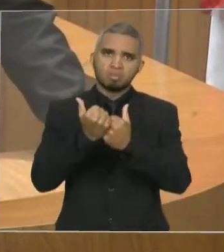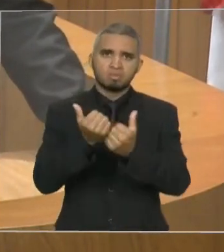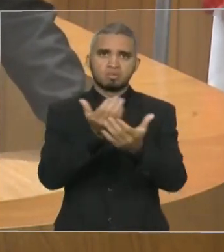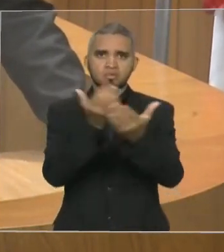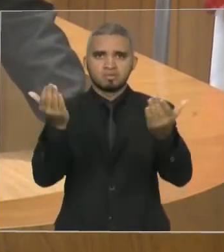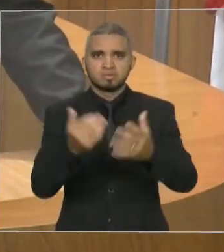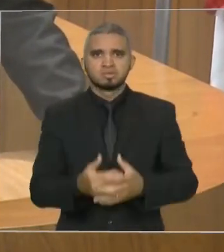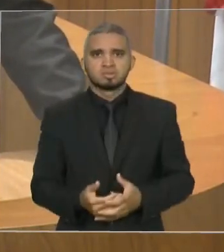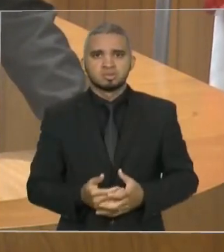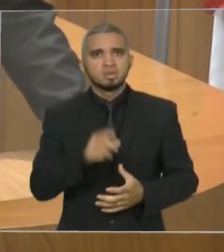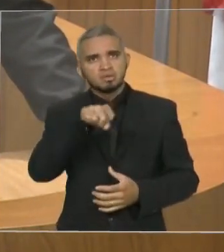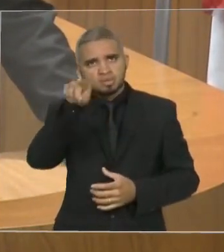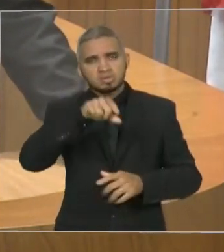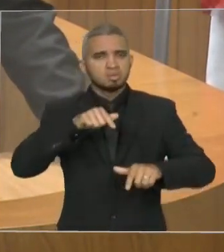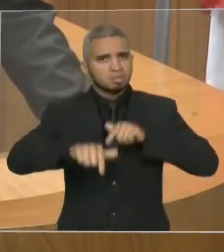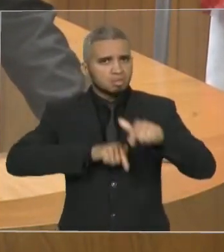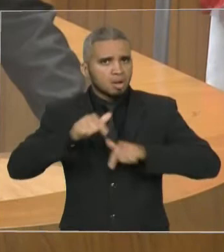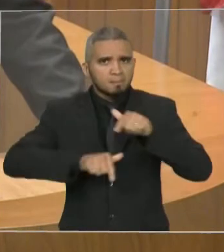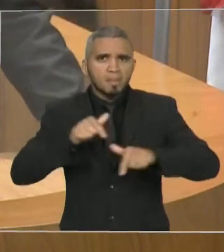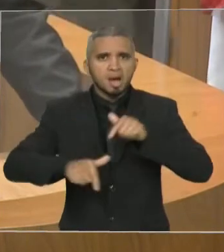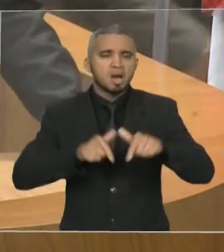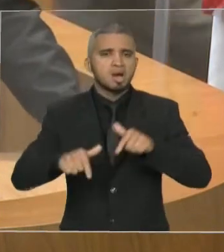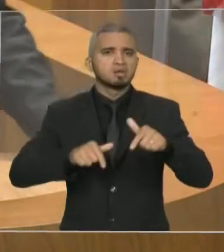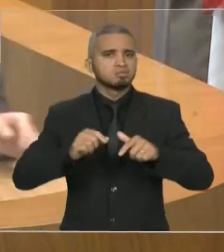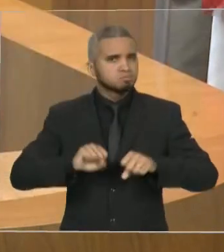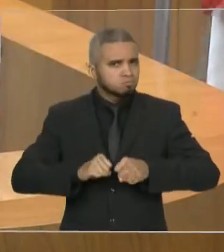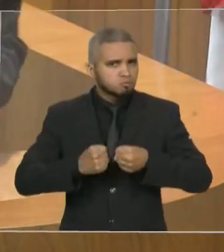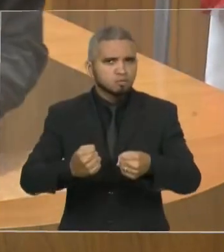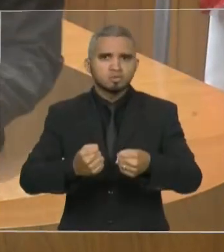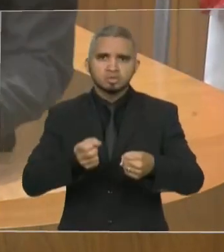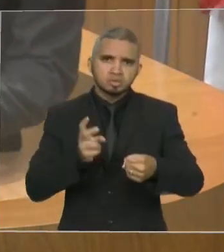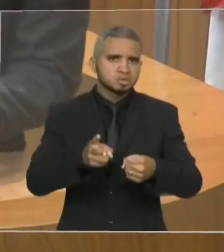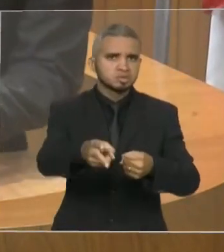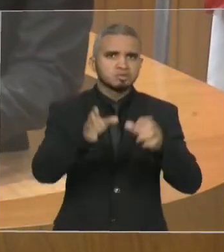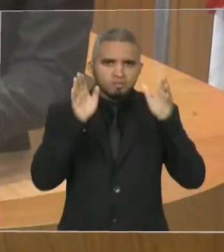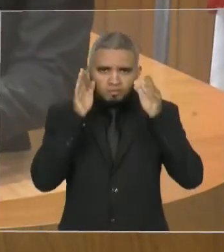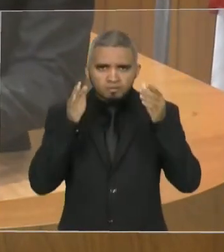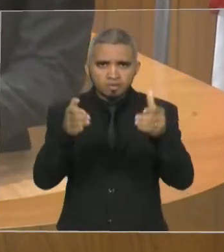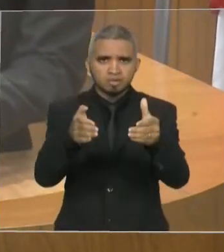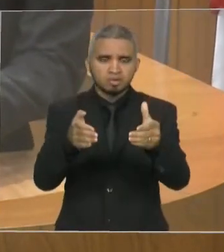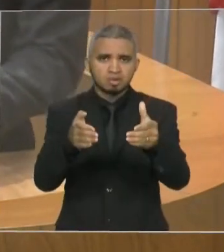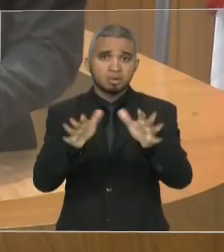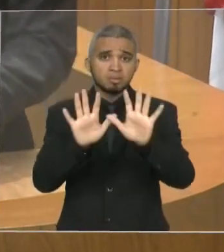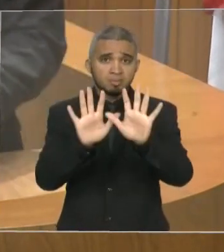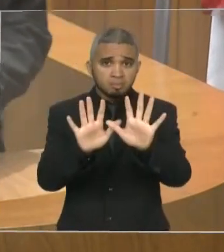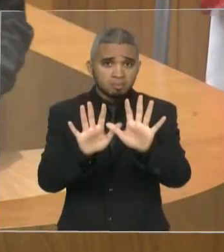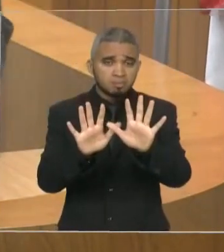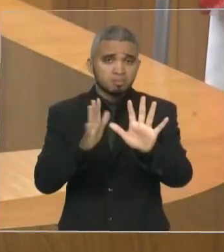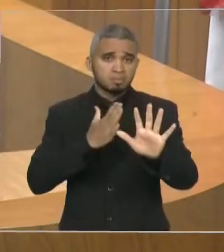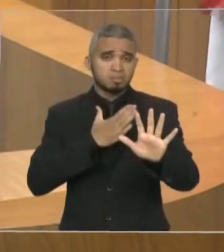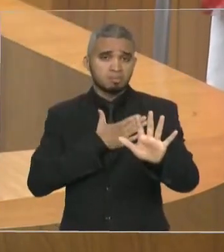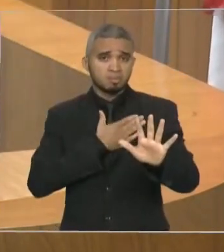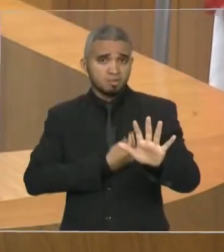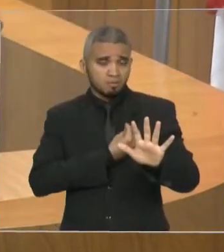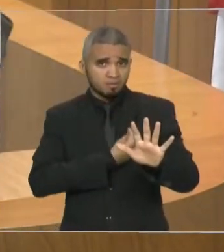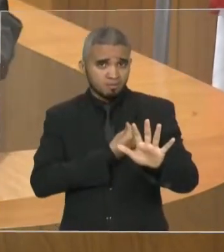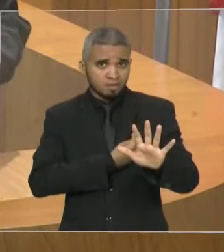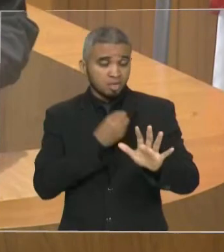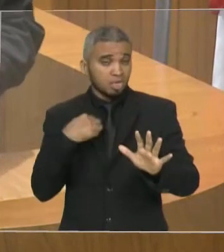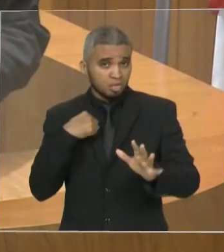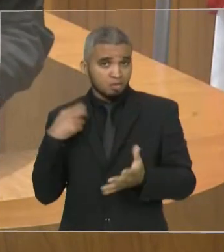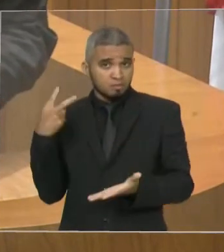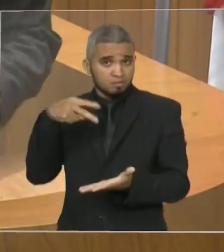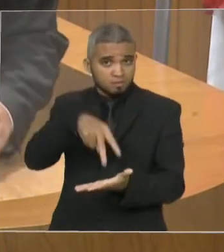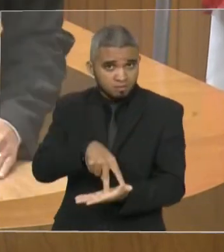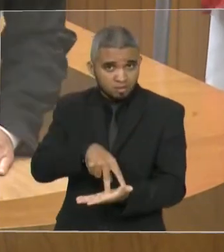Trabalhem da forma como vocês estão trabalhando. Mas, acima de tudo, senhor presidente, a minha vinda à tribuna é